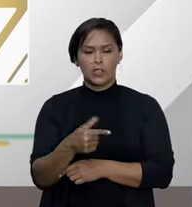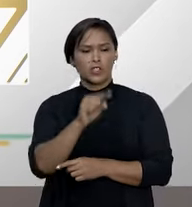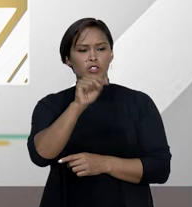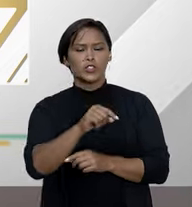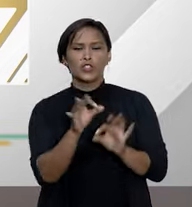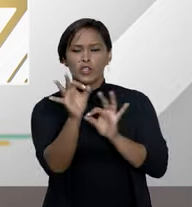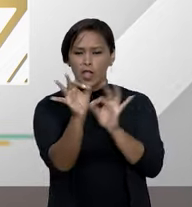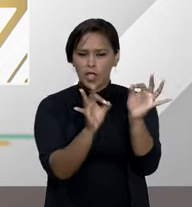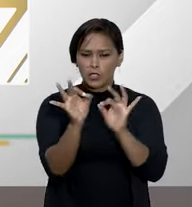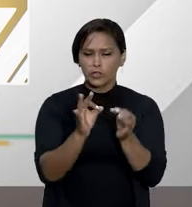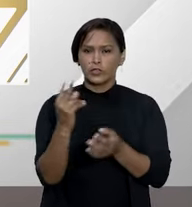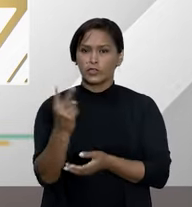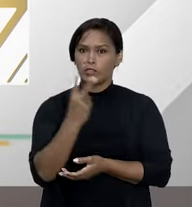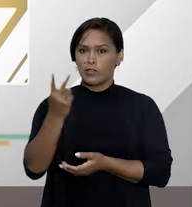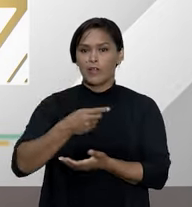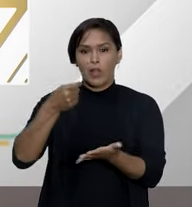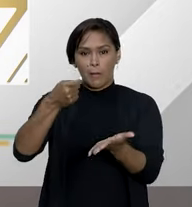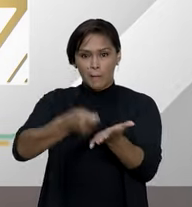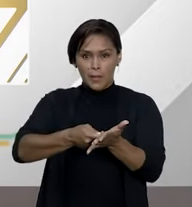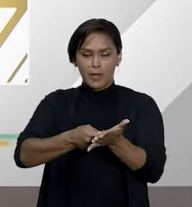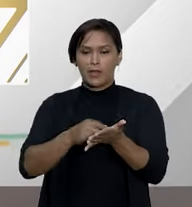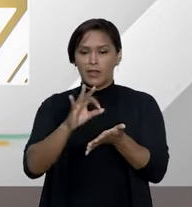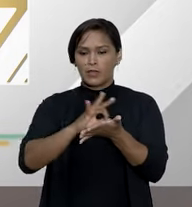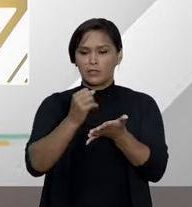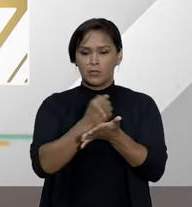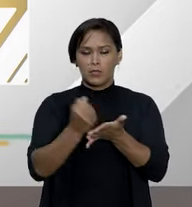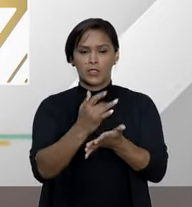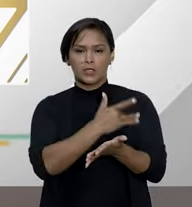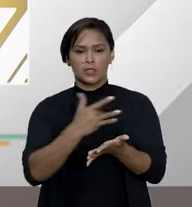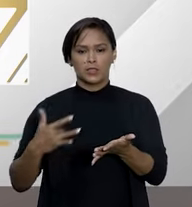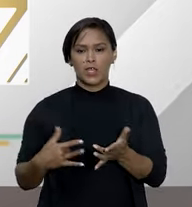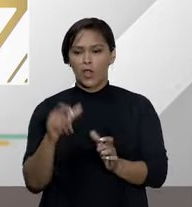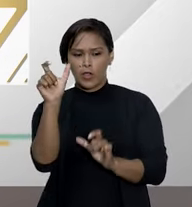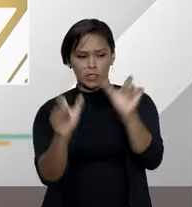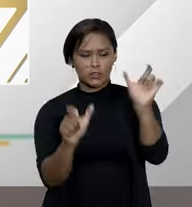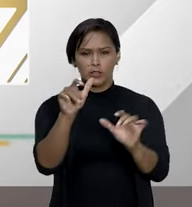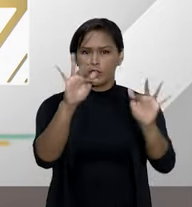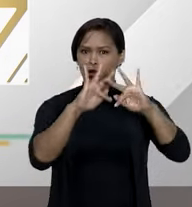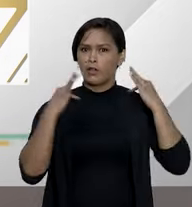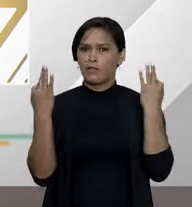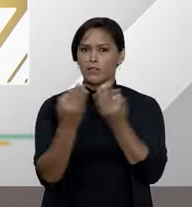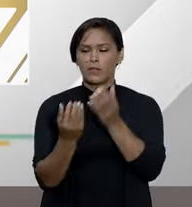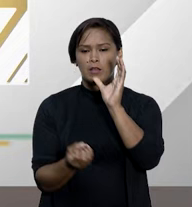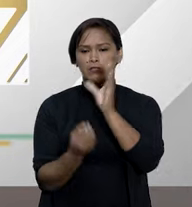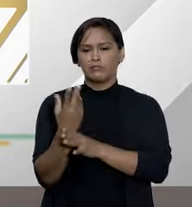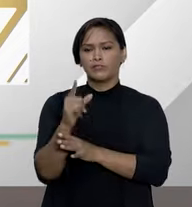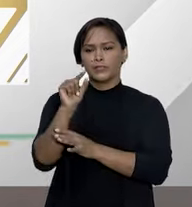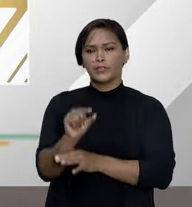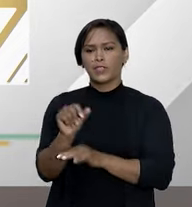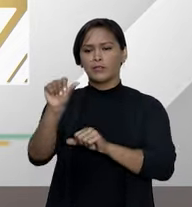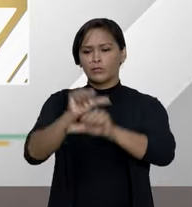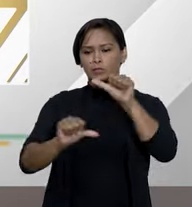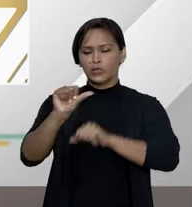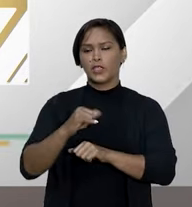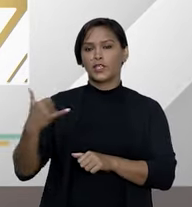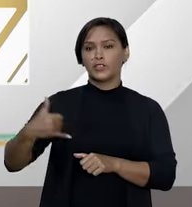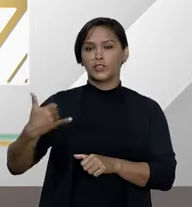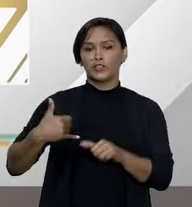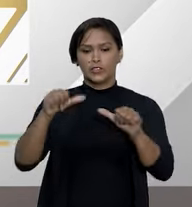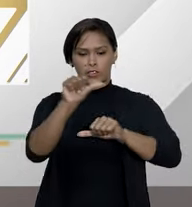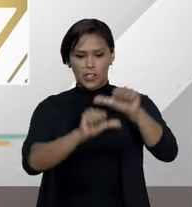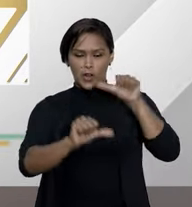o reajuste de mensalidade de plano de saúde individual ou familiar fundado na mudança de faixa etária do